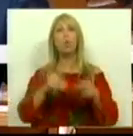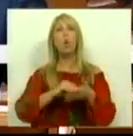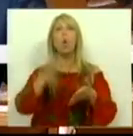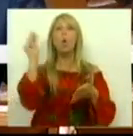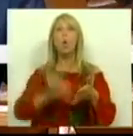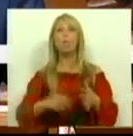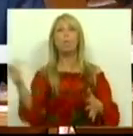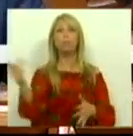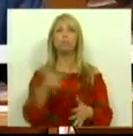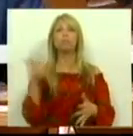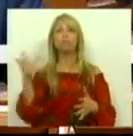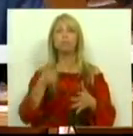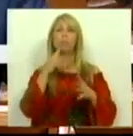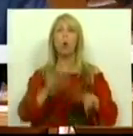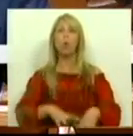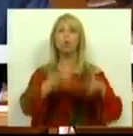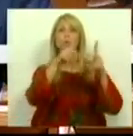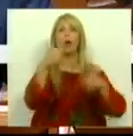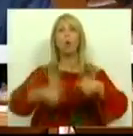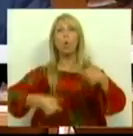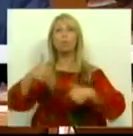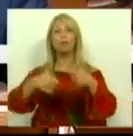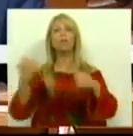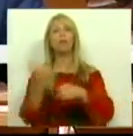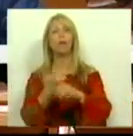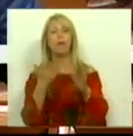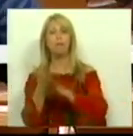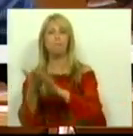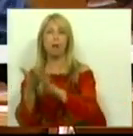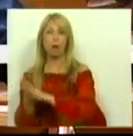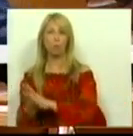para o crescimento, a competitividade e o emprego.